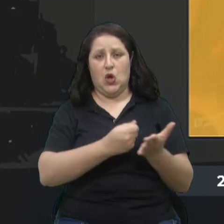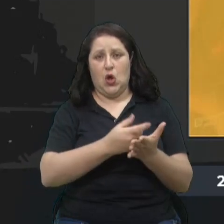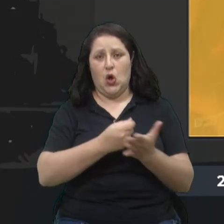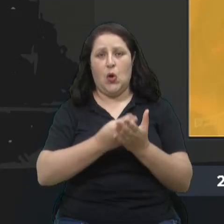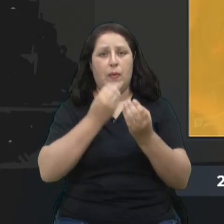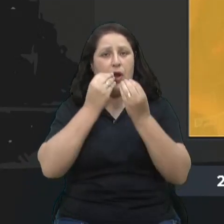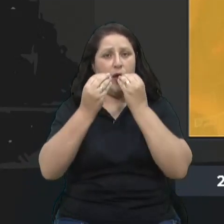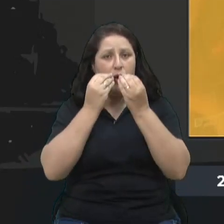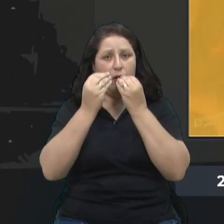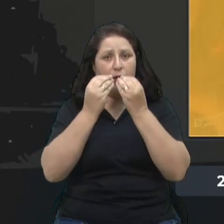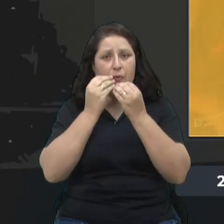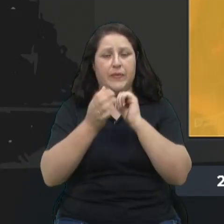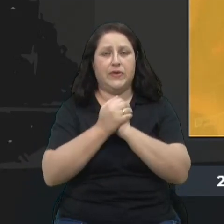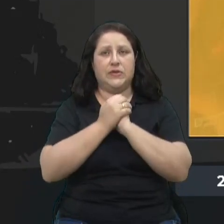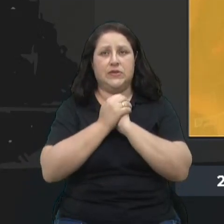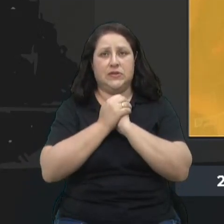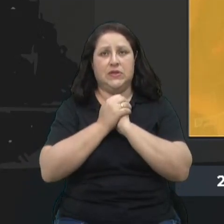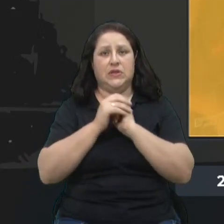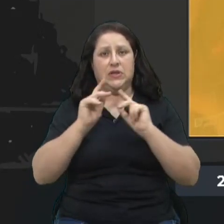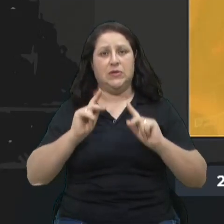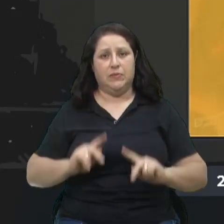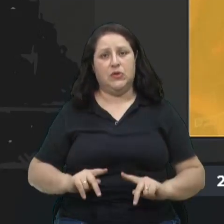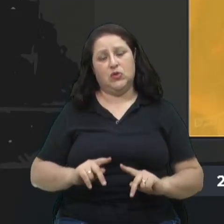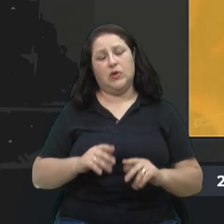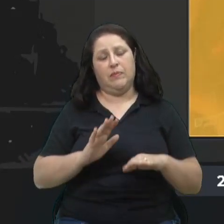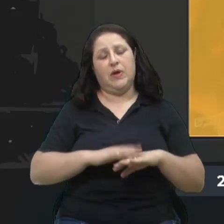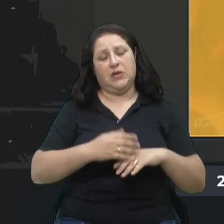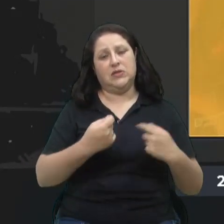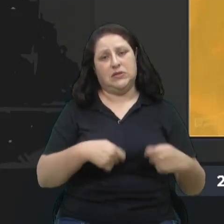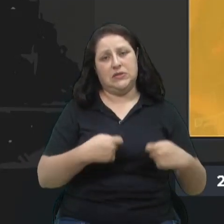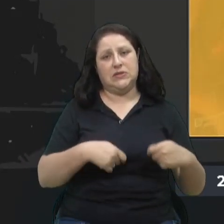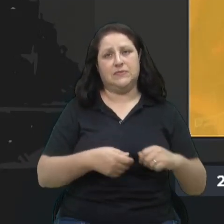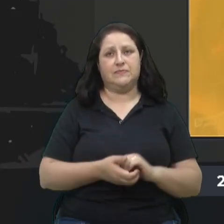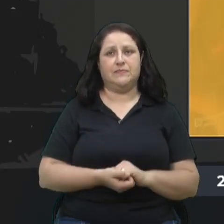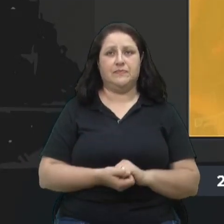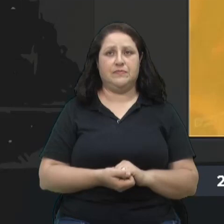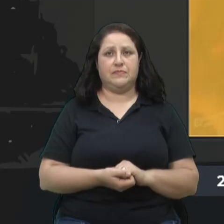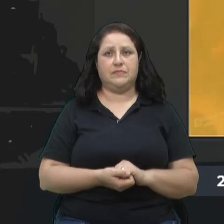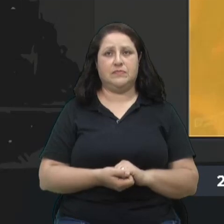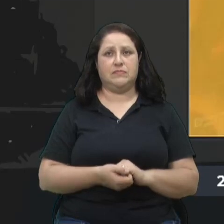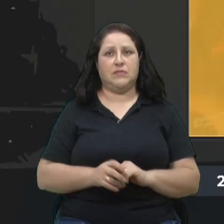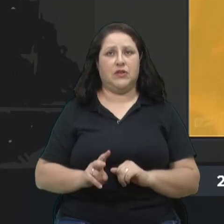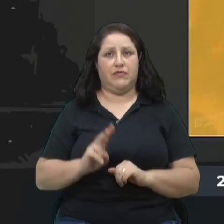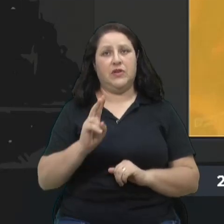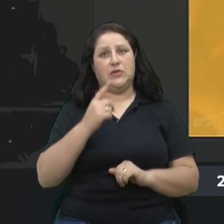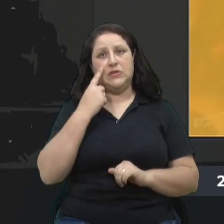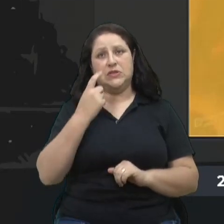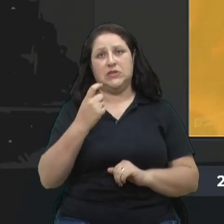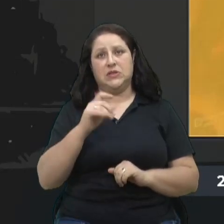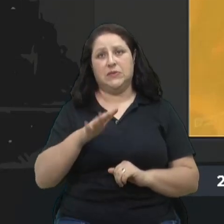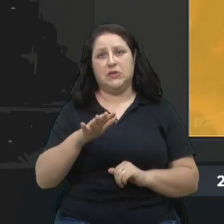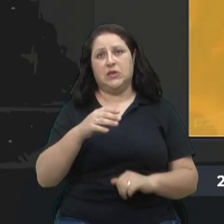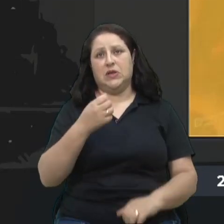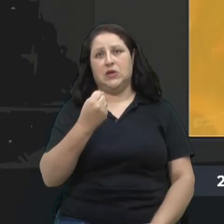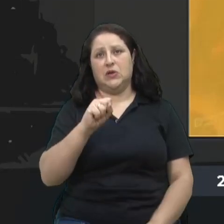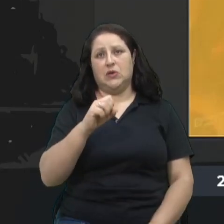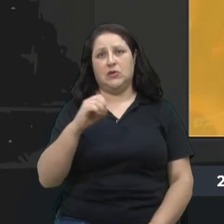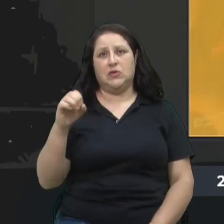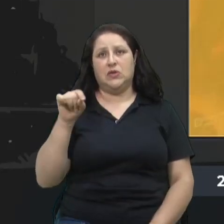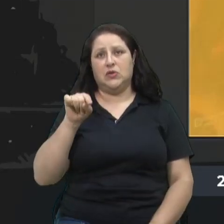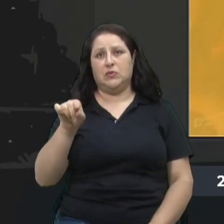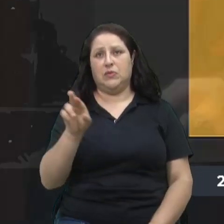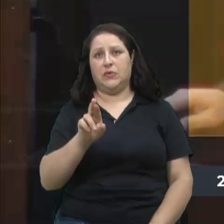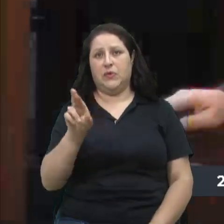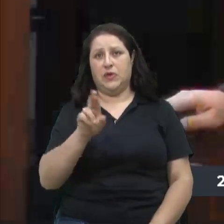alimentos, para pessoas com mais necessidade. É um valor bastante interessante, de em torno de R$ 800 mil que estão